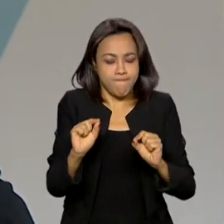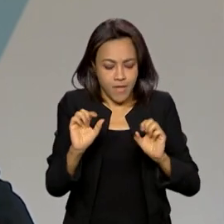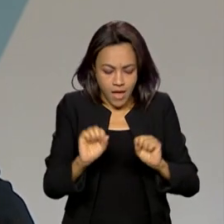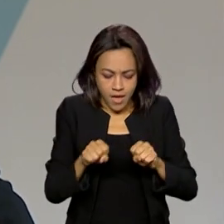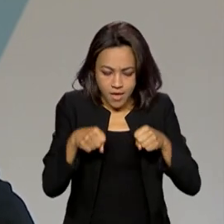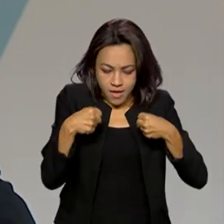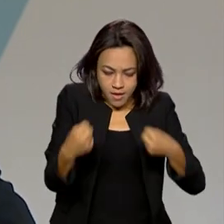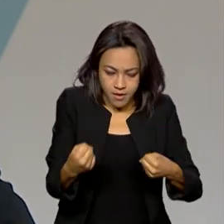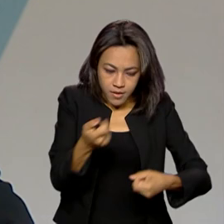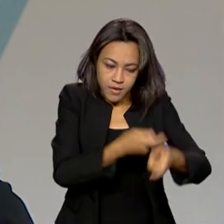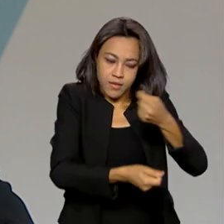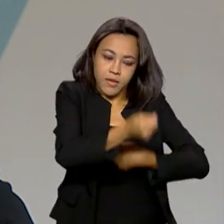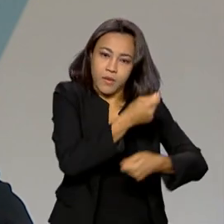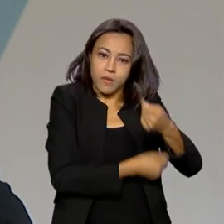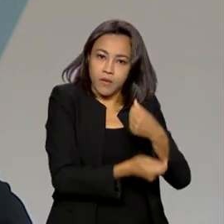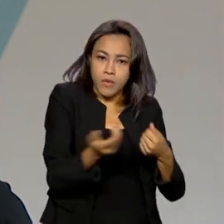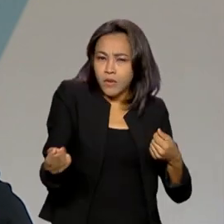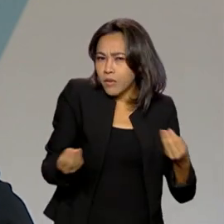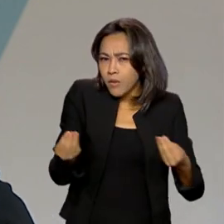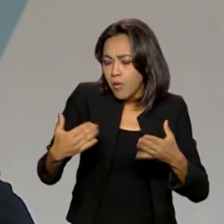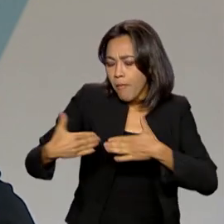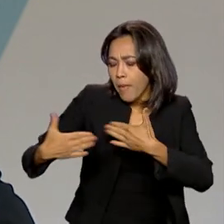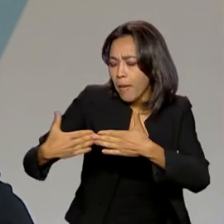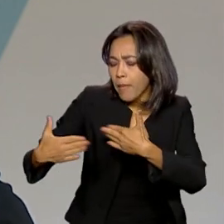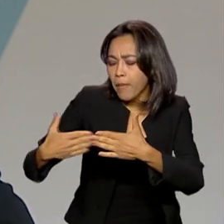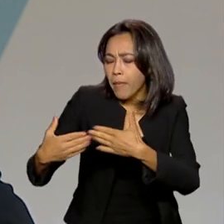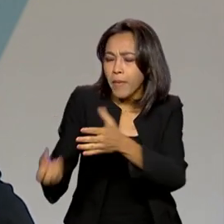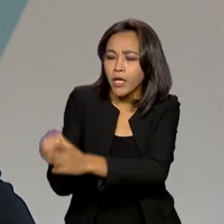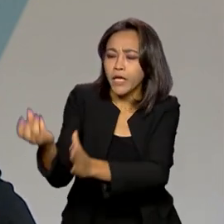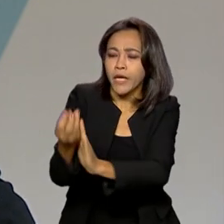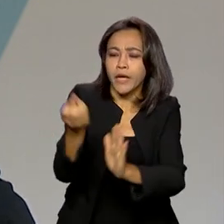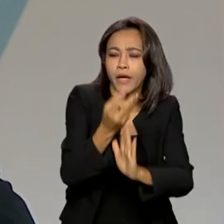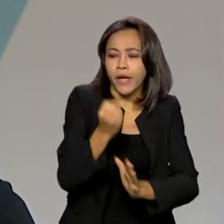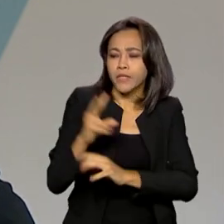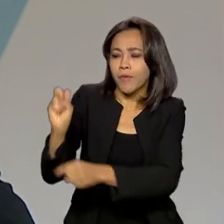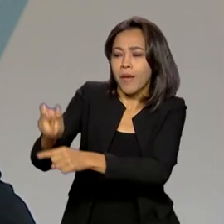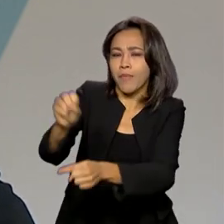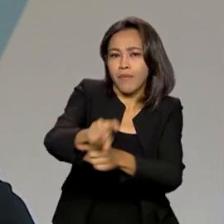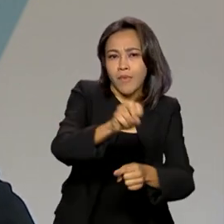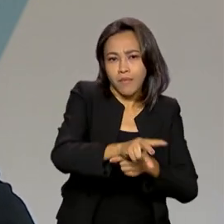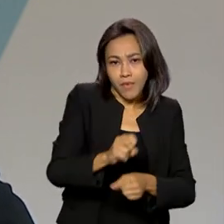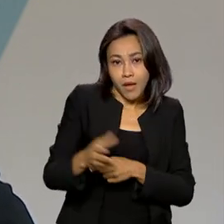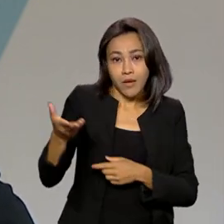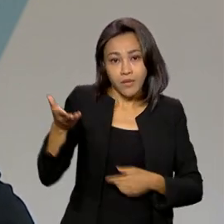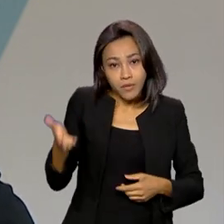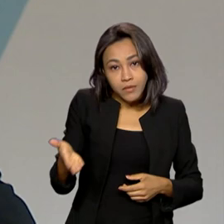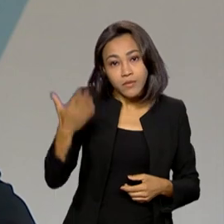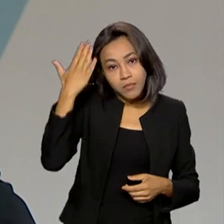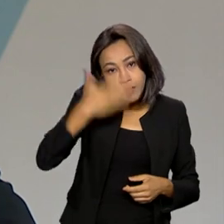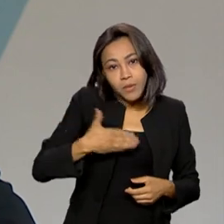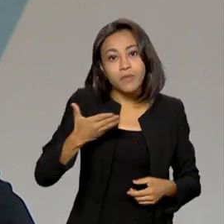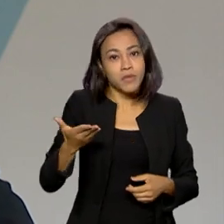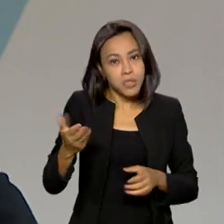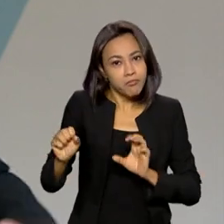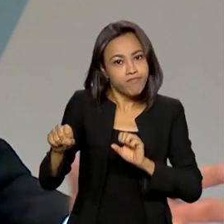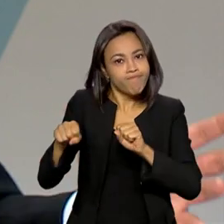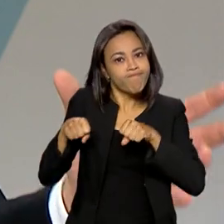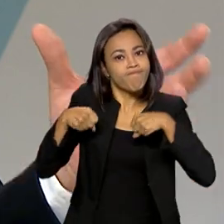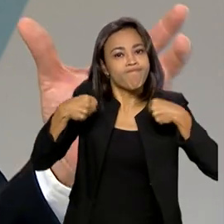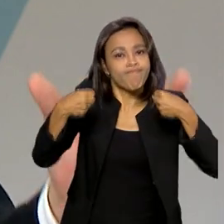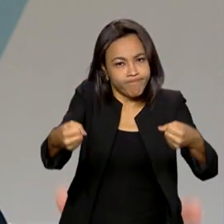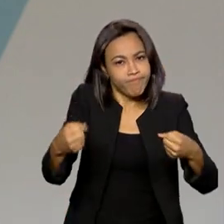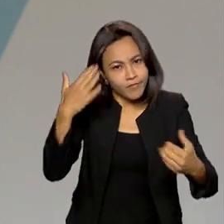economia e como o mercado trabalha, a geração de postos de trabalho, é um reflexo disso, demonstra isso. O senhor